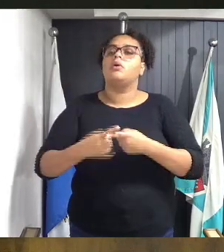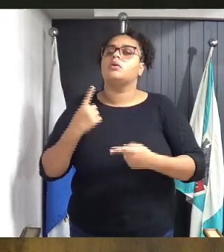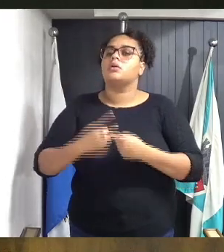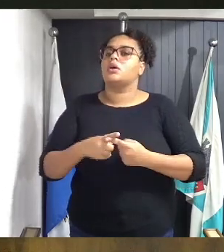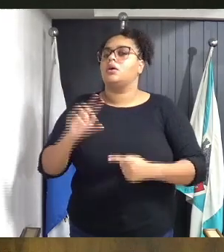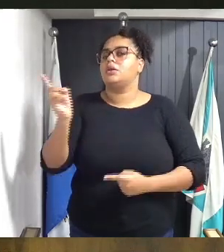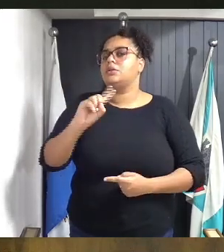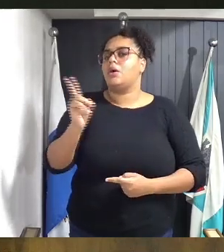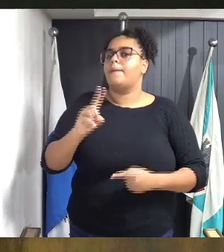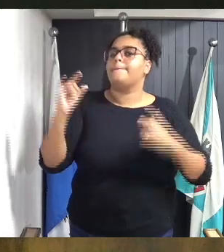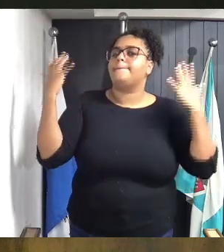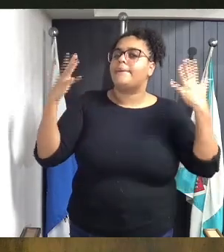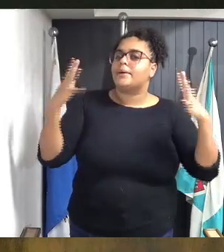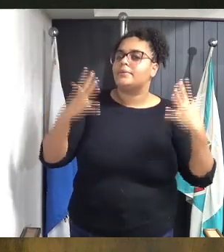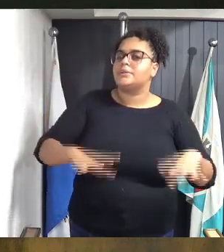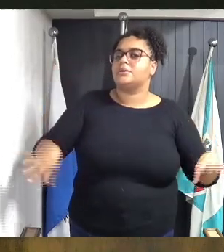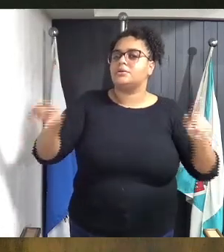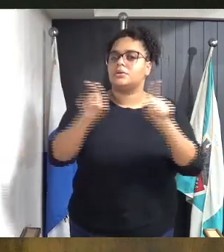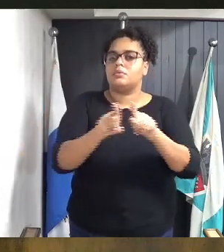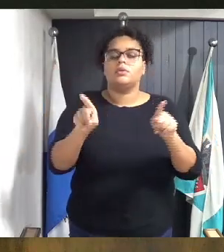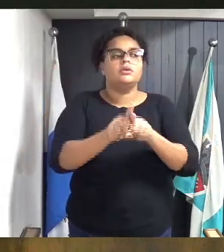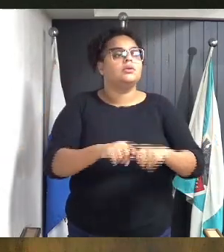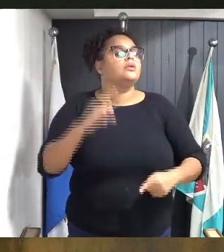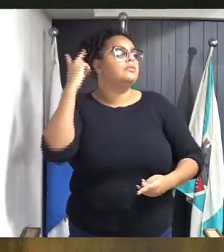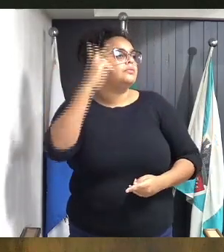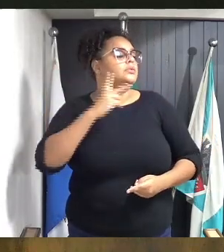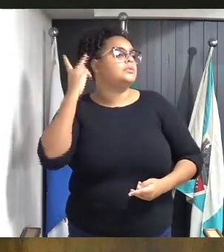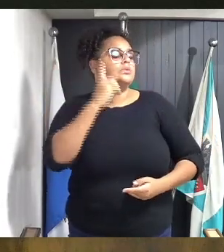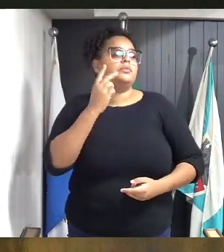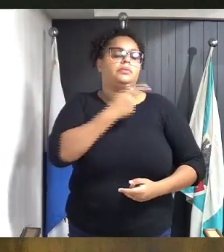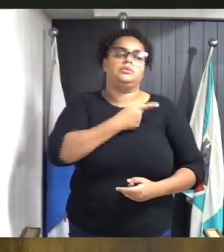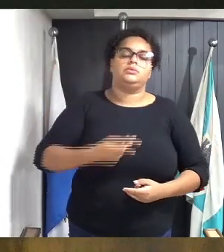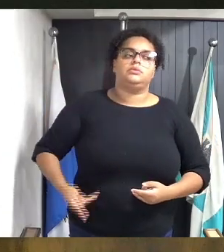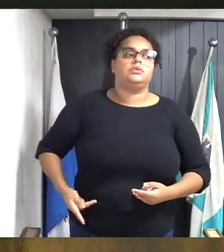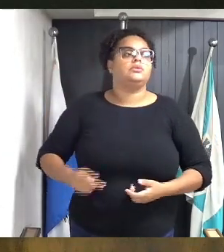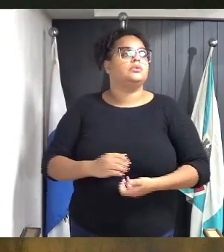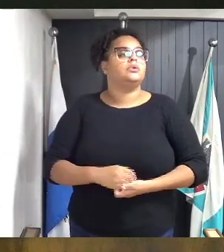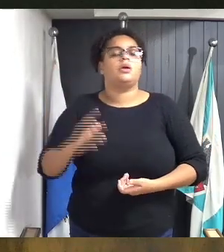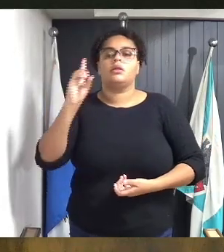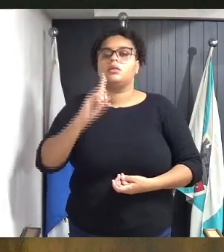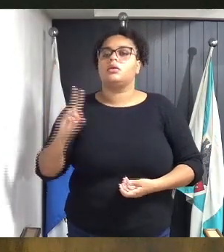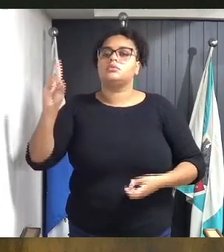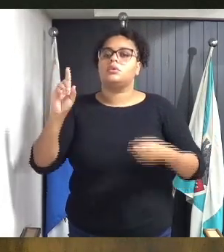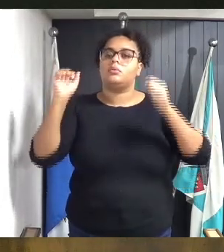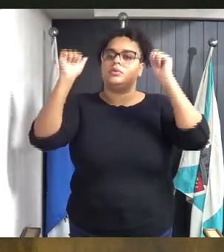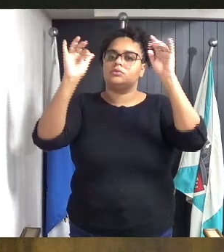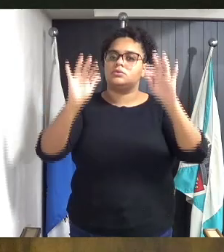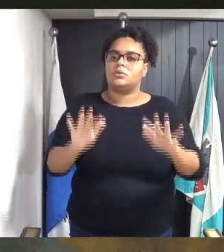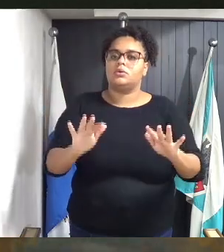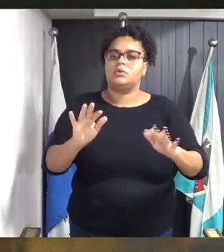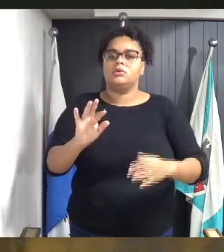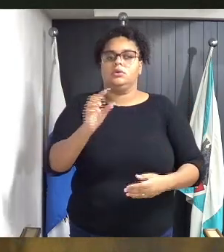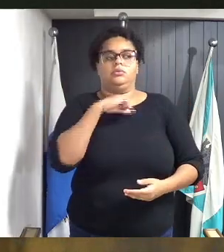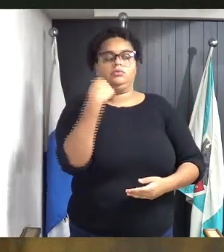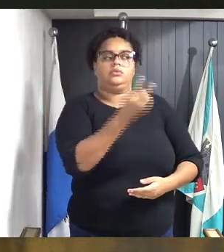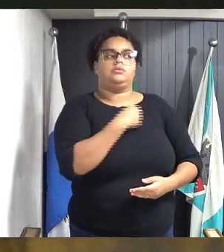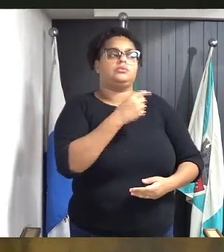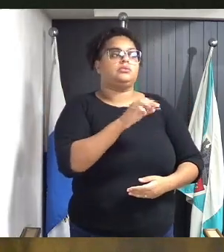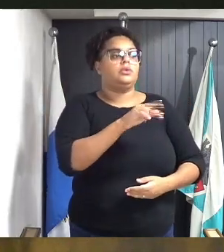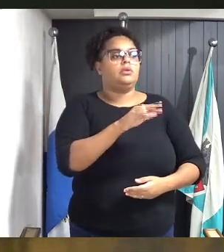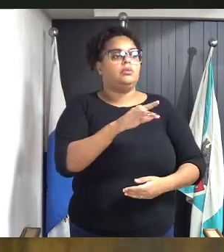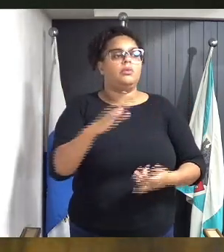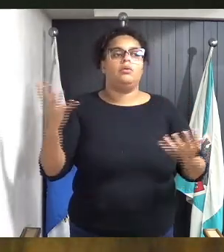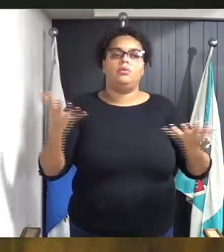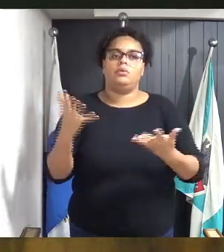parabenizar também os vereadores eleitos? Deus abençoe os meus irmãos. Mas eu queria falar na